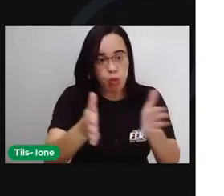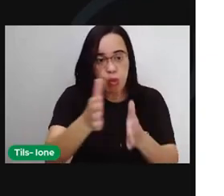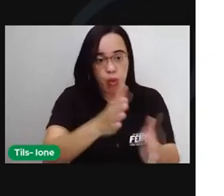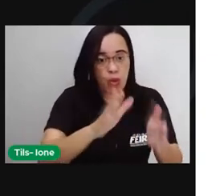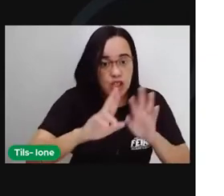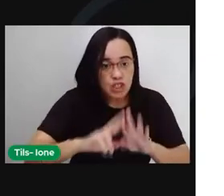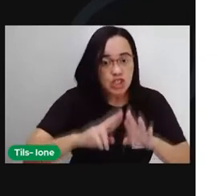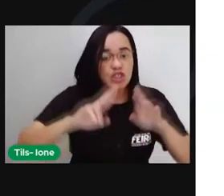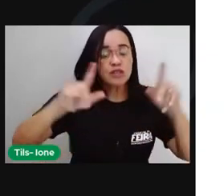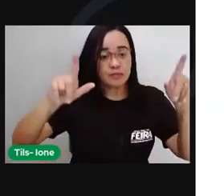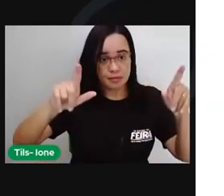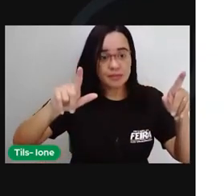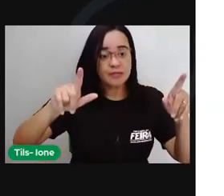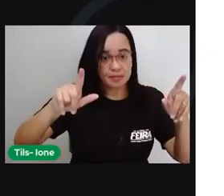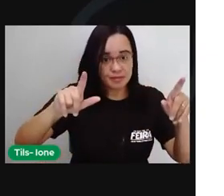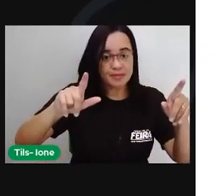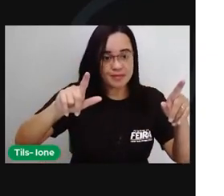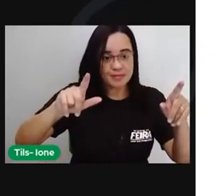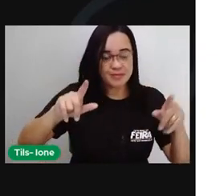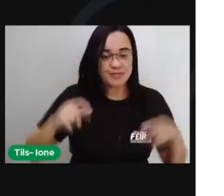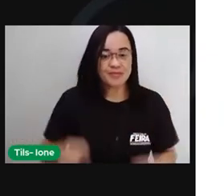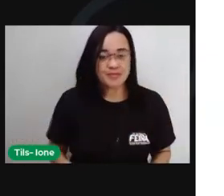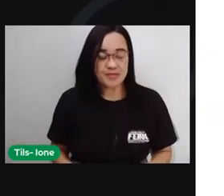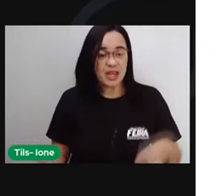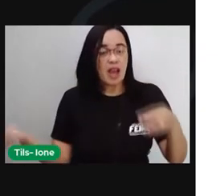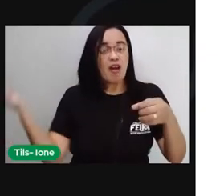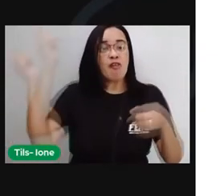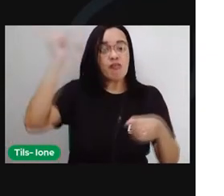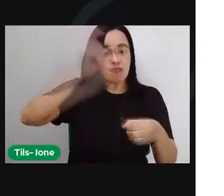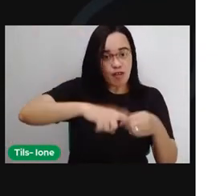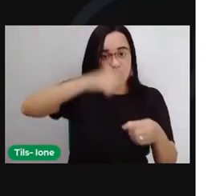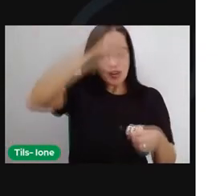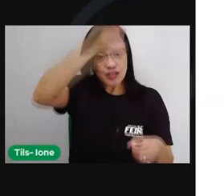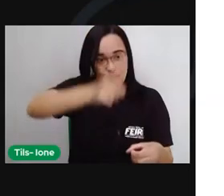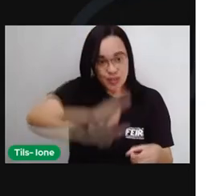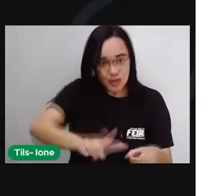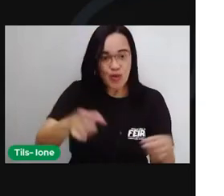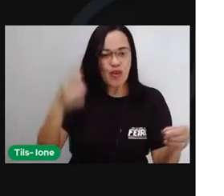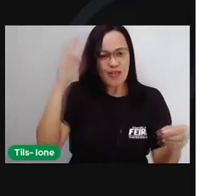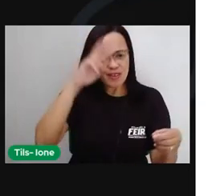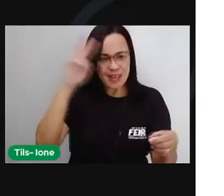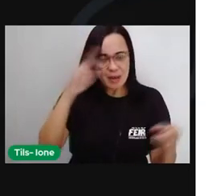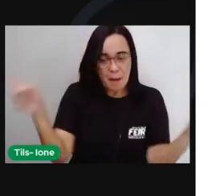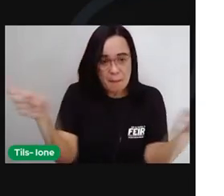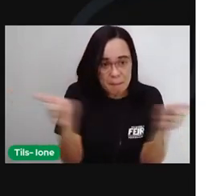veias, e volta a fazer a pequena circulação.